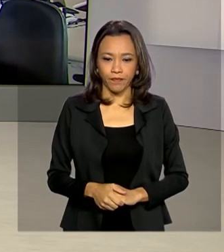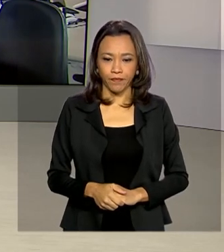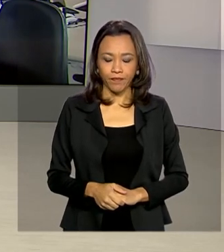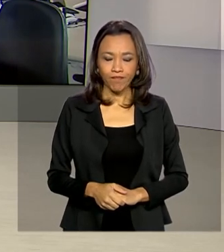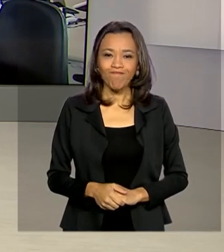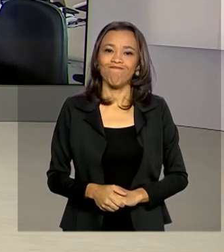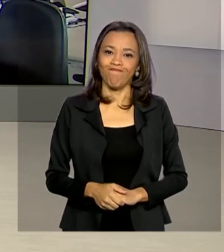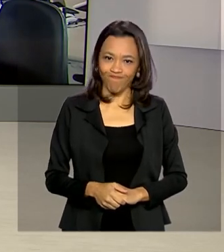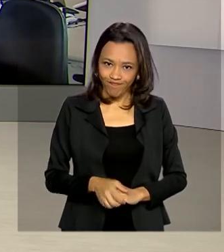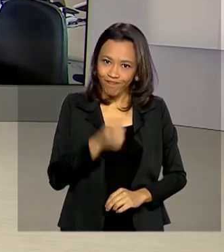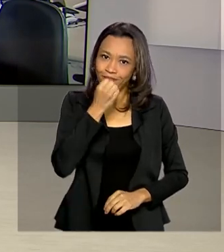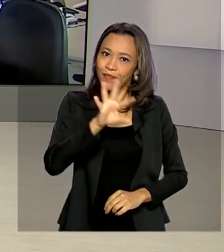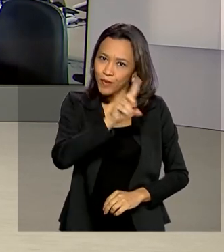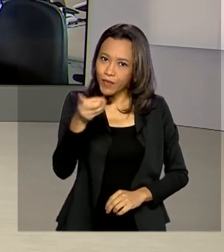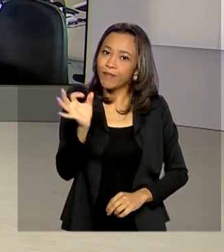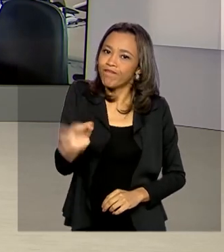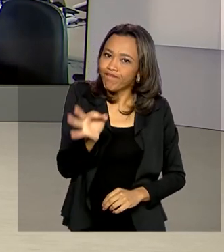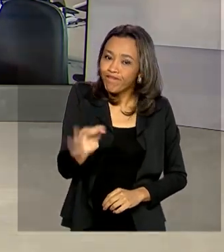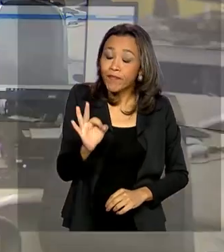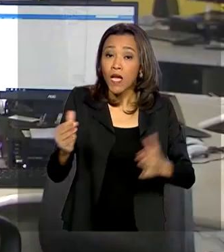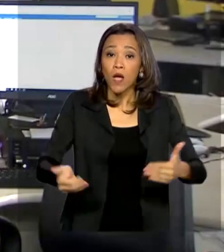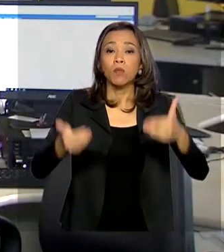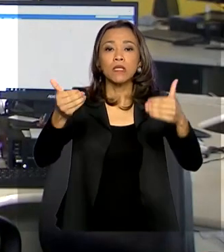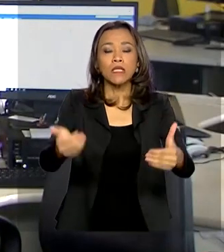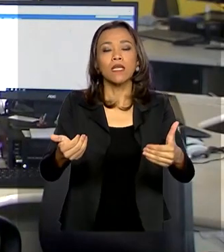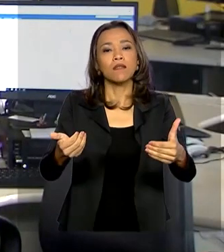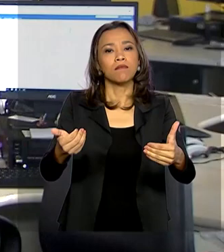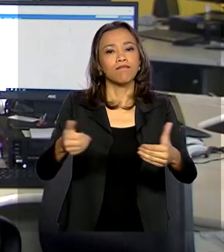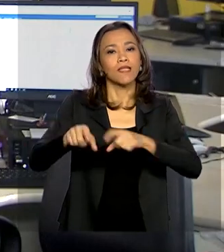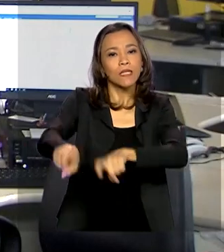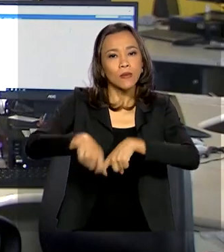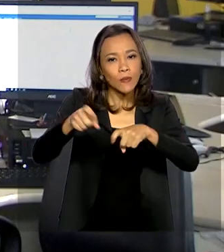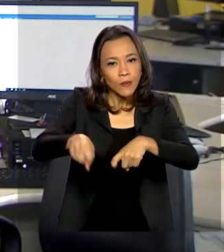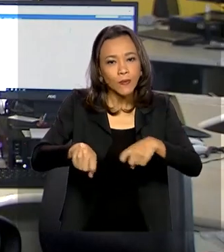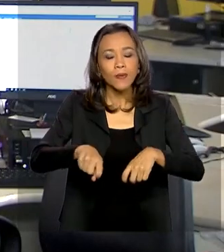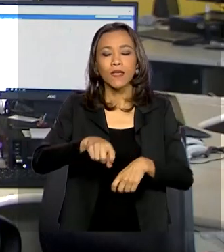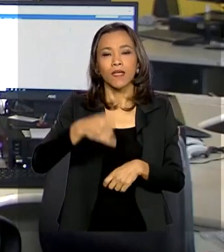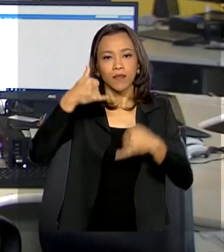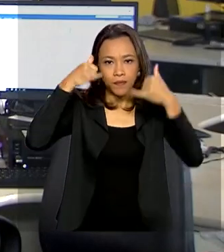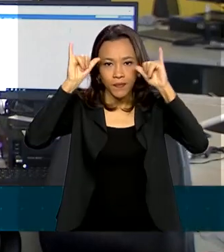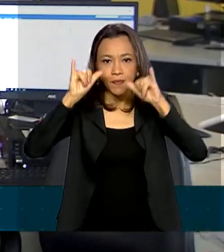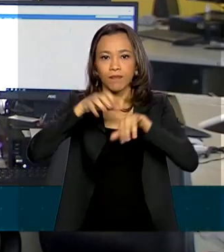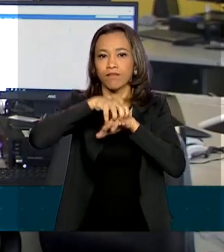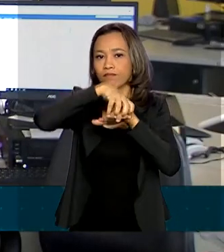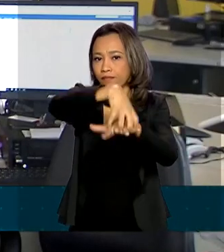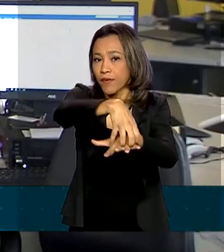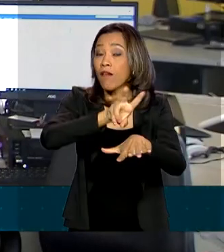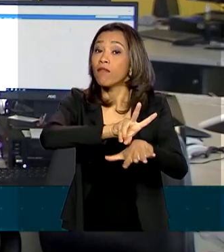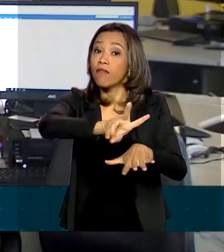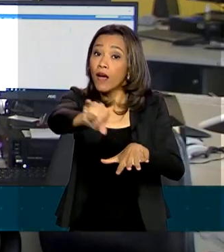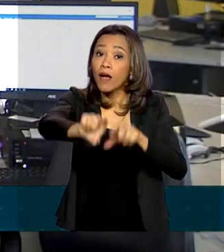Bom dia, Renata. É isso mesmo. O Ministério da Agricultura, Pecuária e Abastecimento vai disponibilizar 84